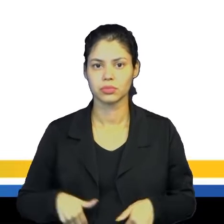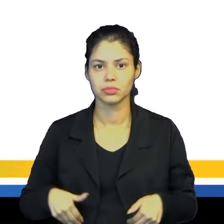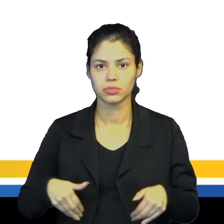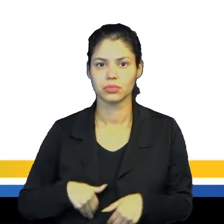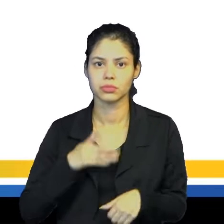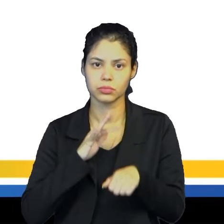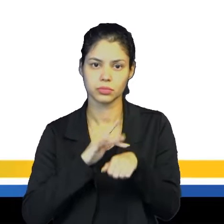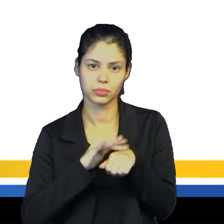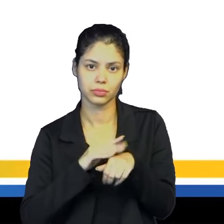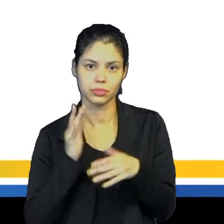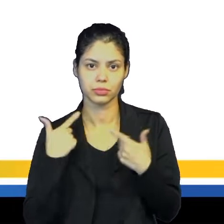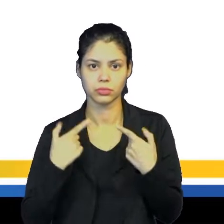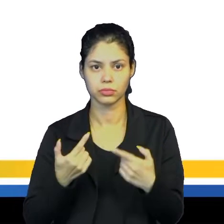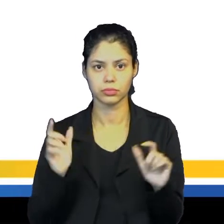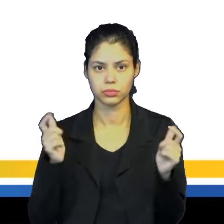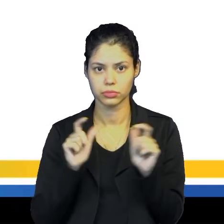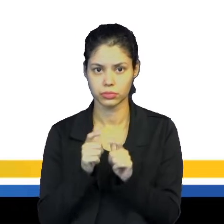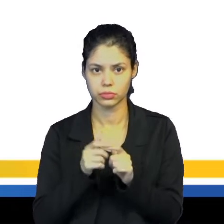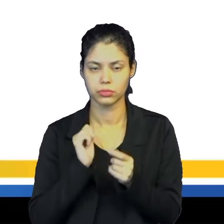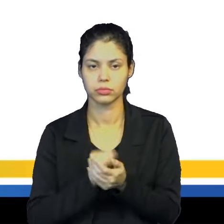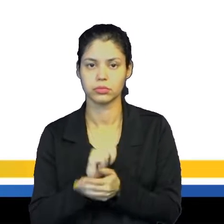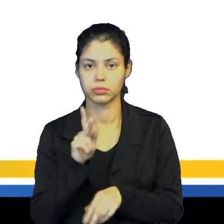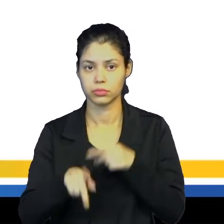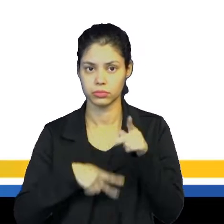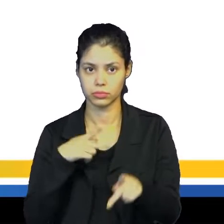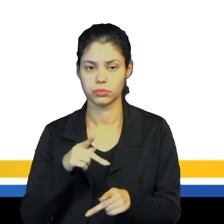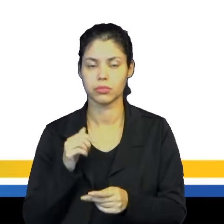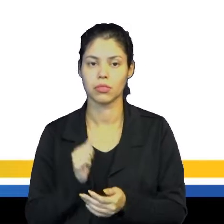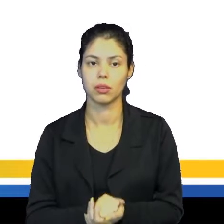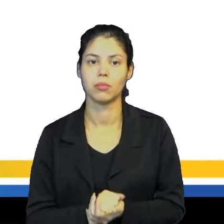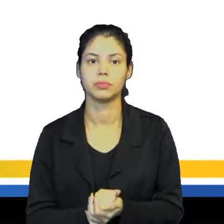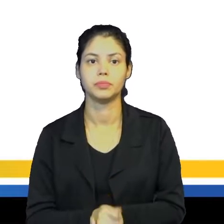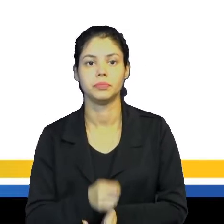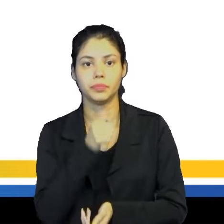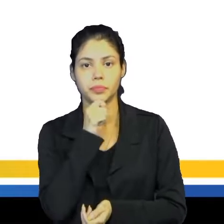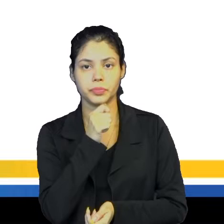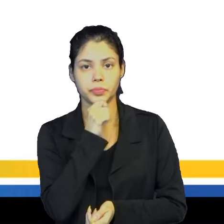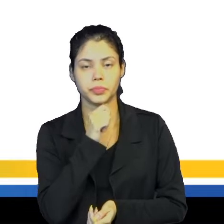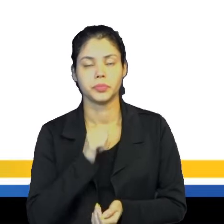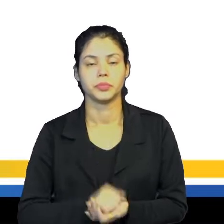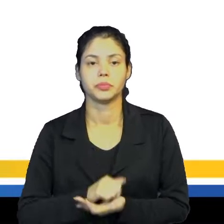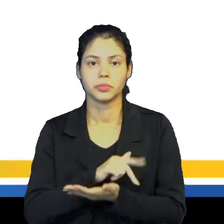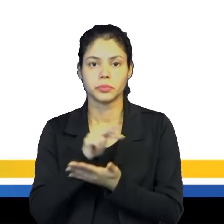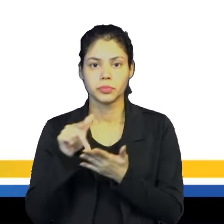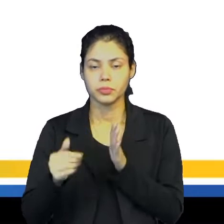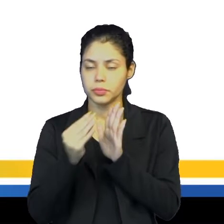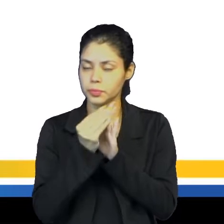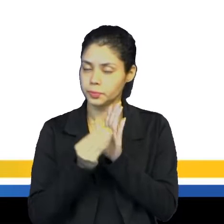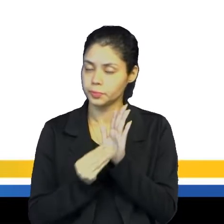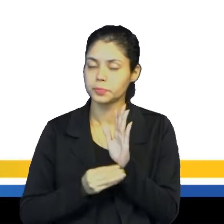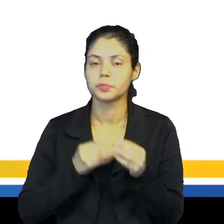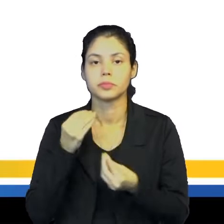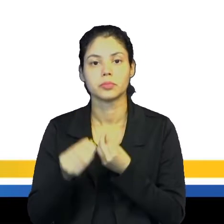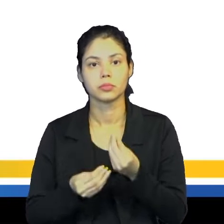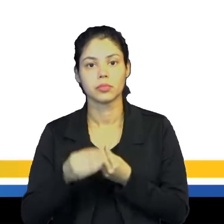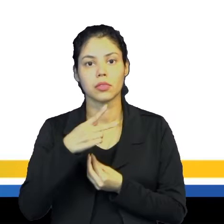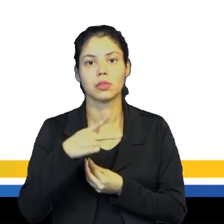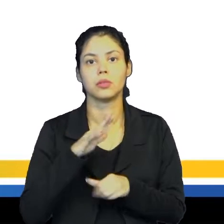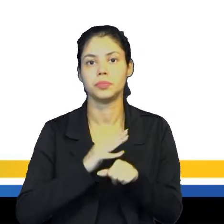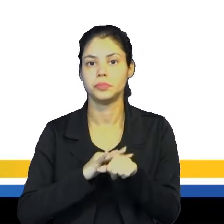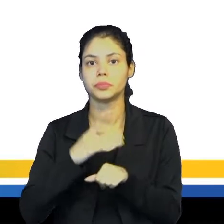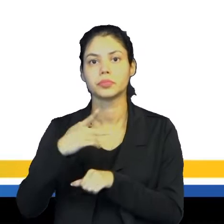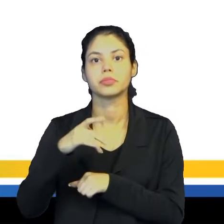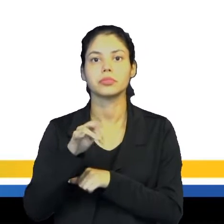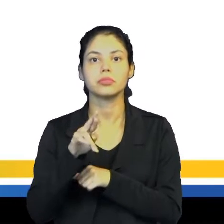doenças, guerra e a diminuição drástica da população, devido a ter vários fatores aí como a peste negra, por